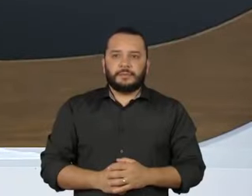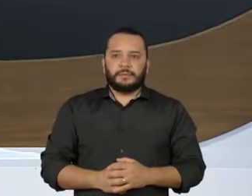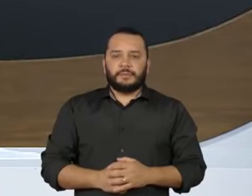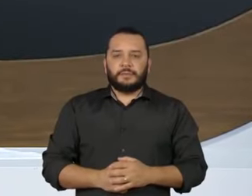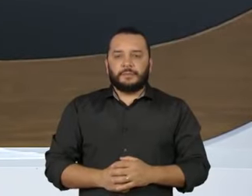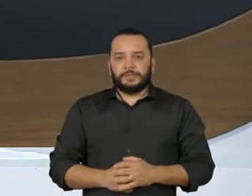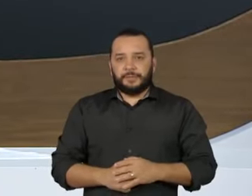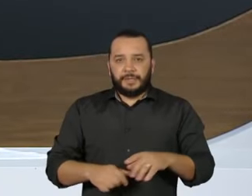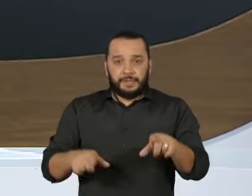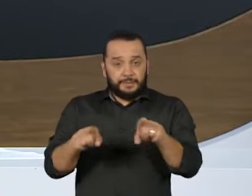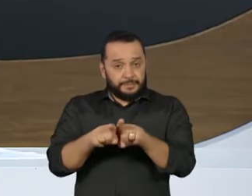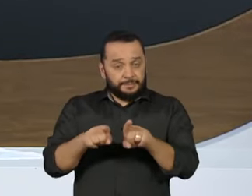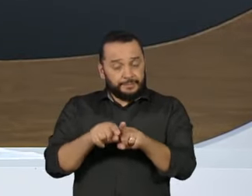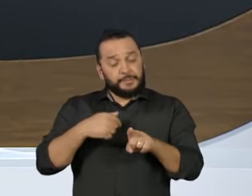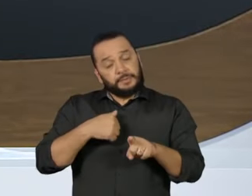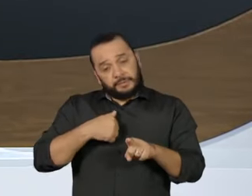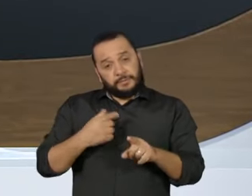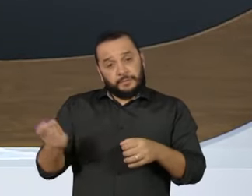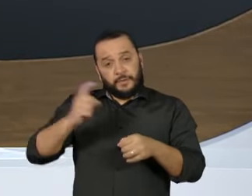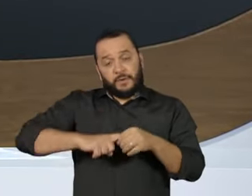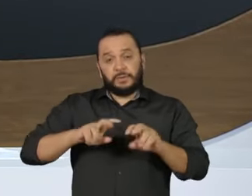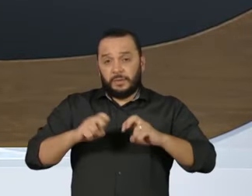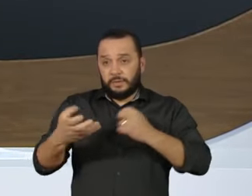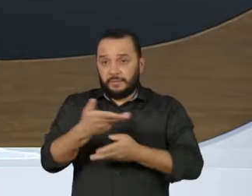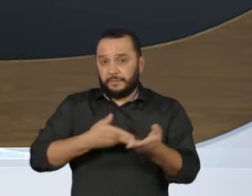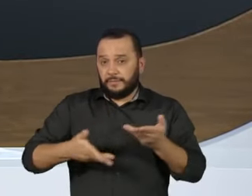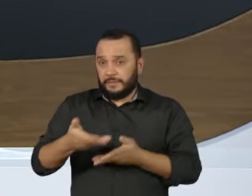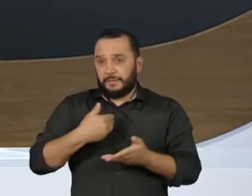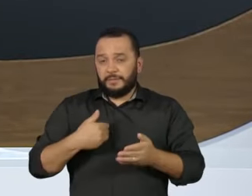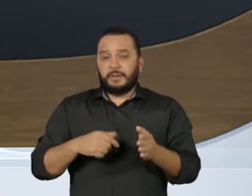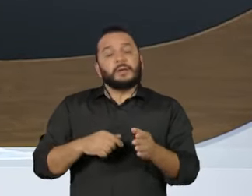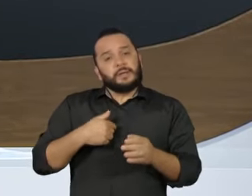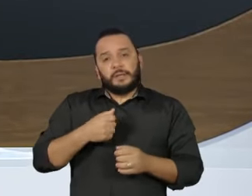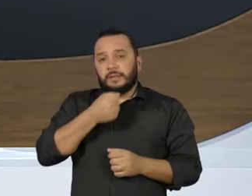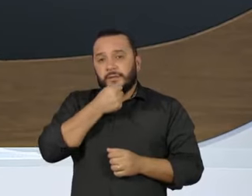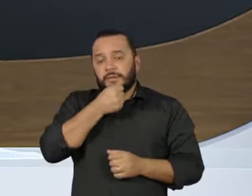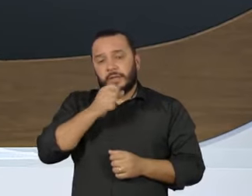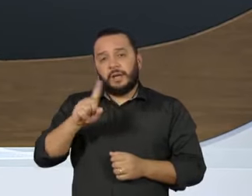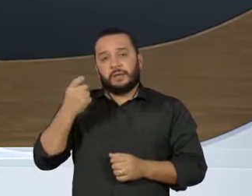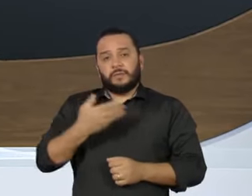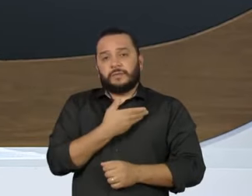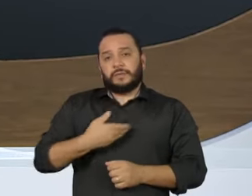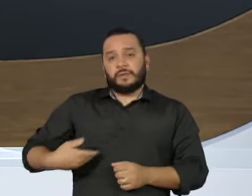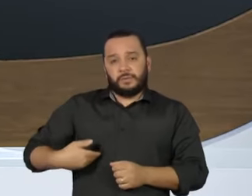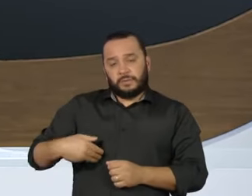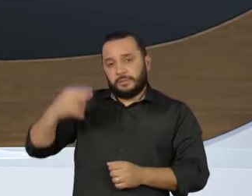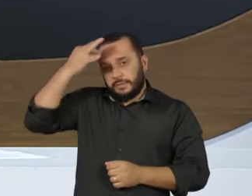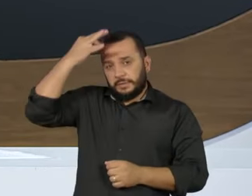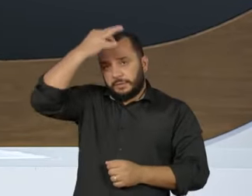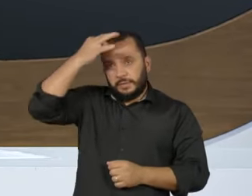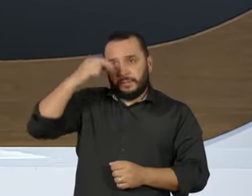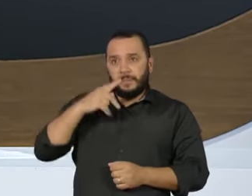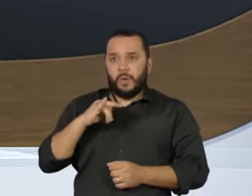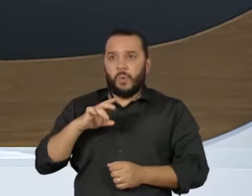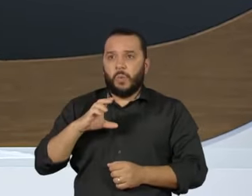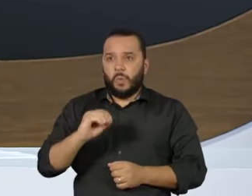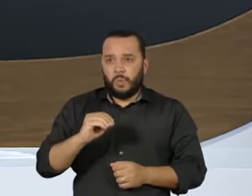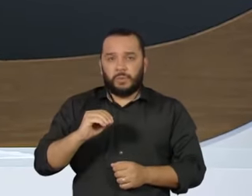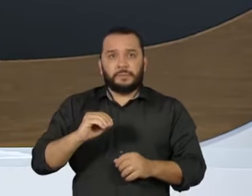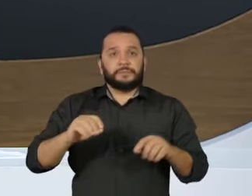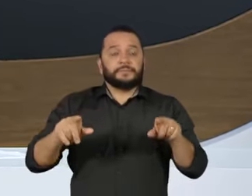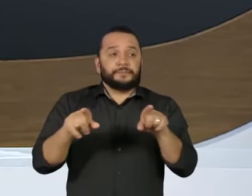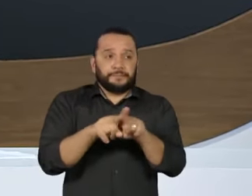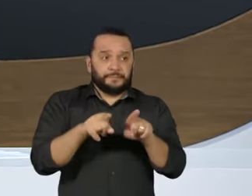Estamos de volta com o Roda Viva, que entrevista hoje o ex-governador do Espírito Santo, Paulo Artur. Governador, senhor foi muito